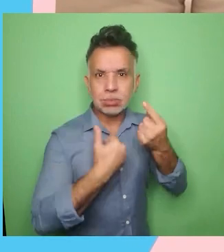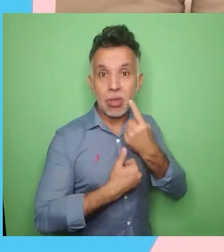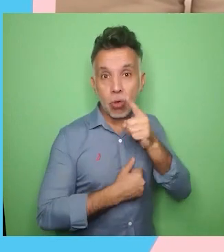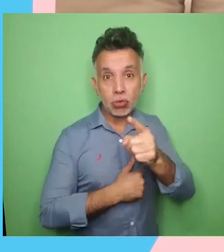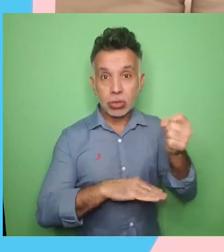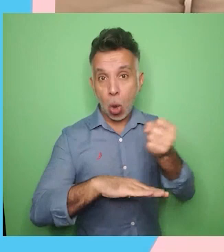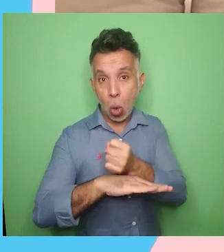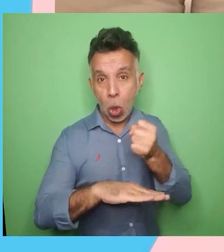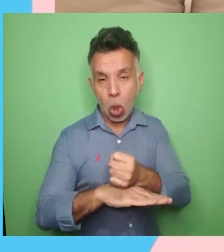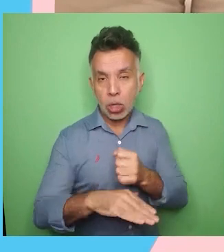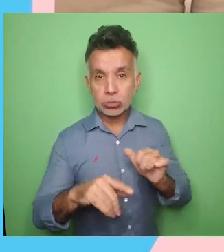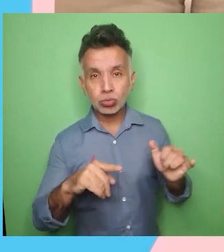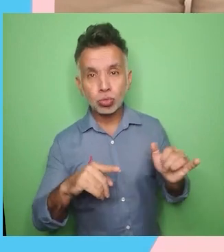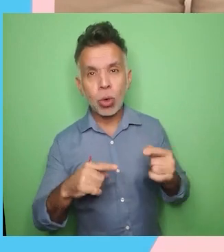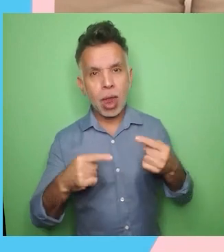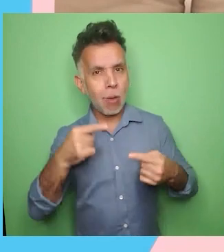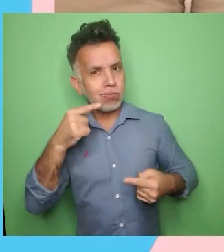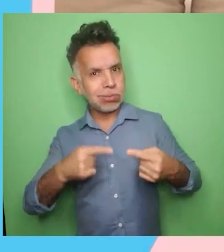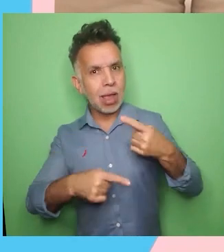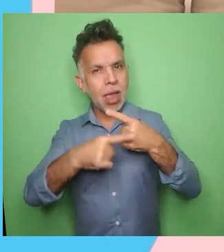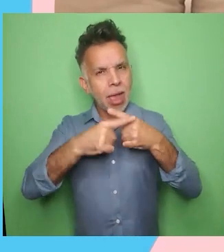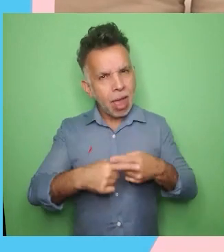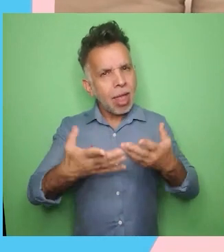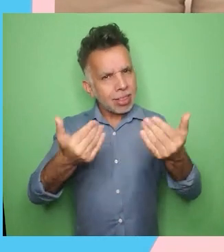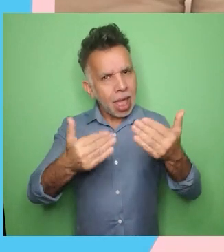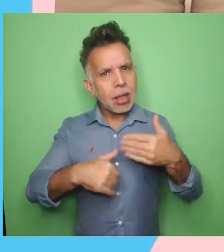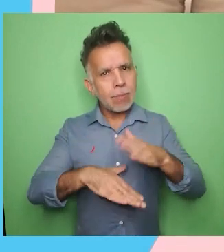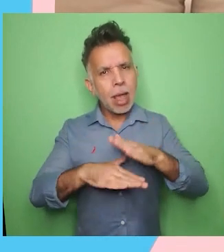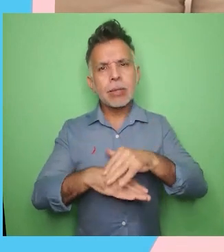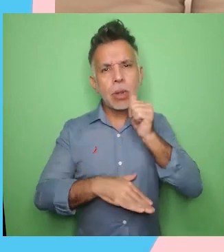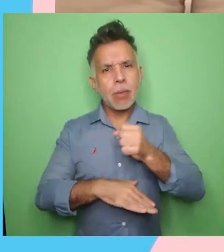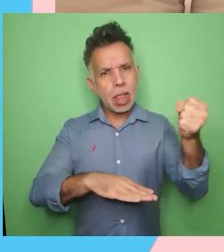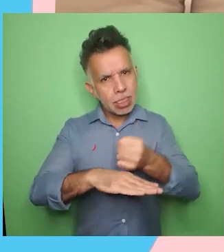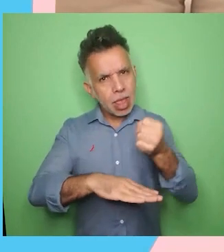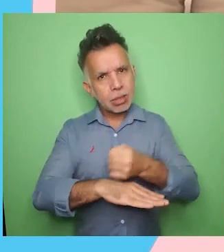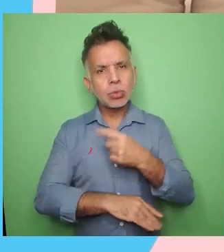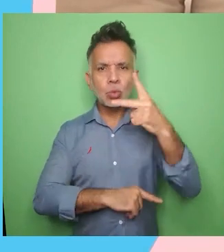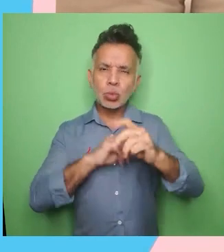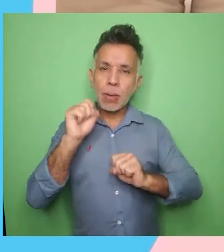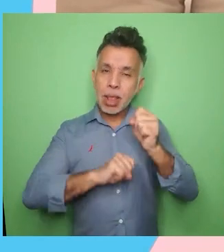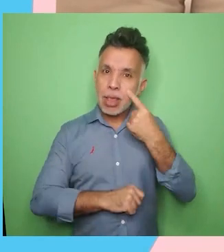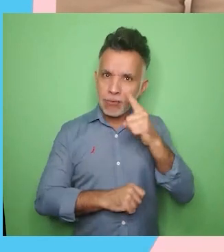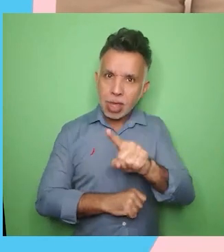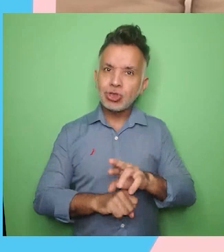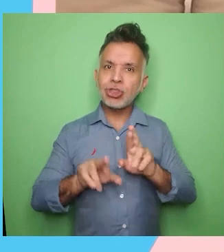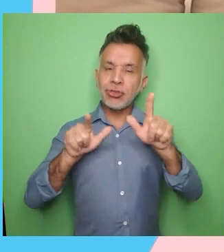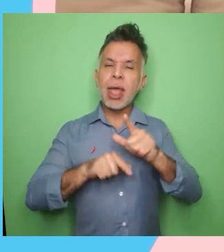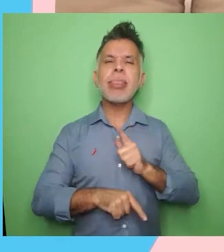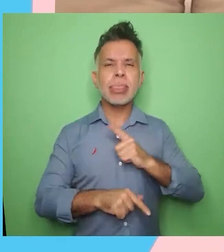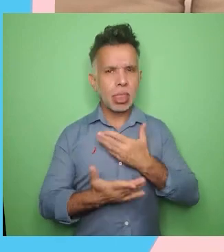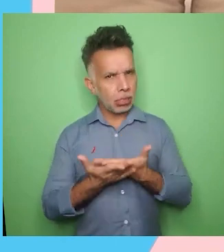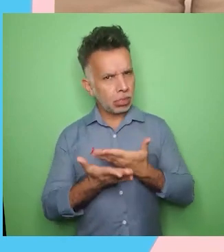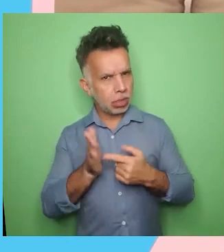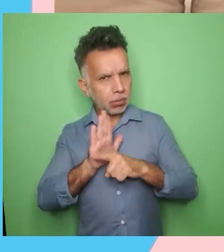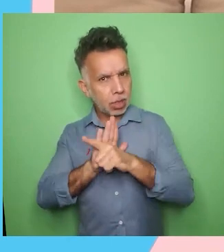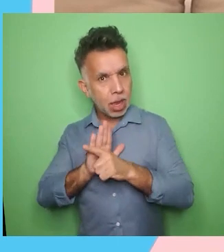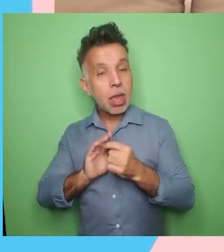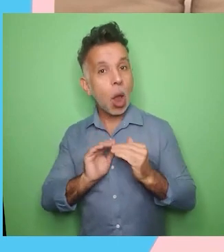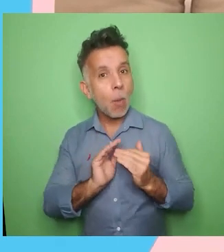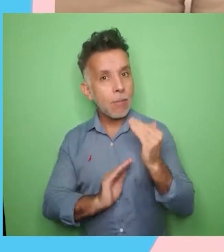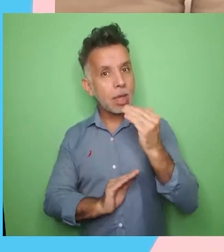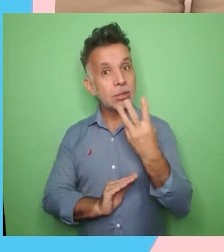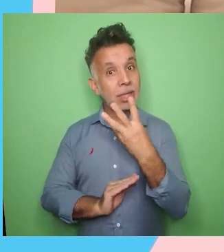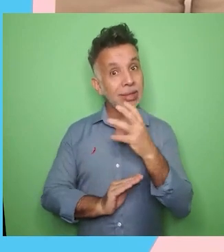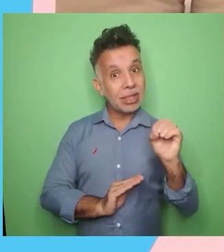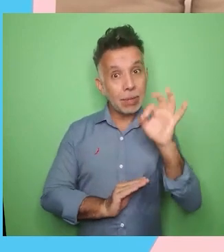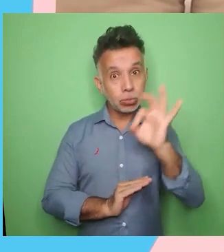organizações e vejam a diferença. Tem estudos que aumentam em 30% a lucratividade quando as mulheres estão na gestão e estão no